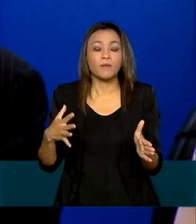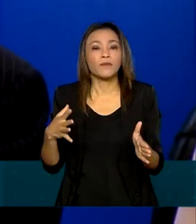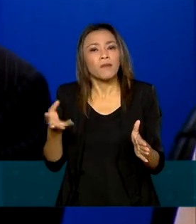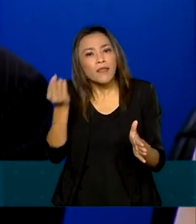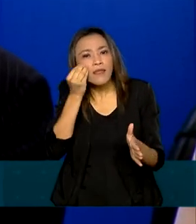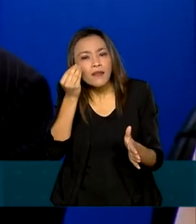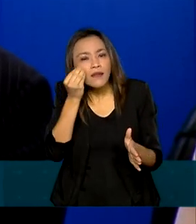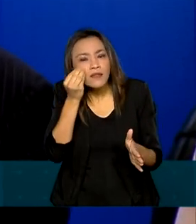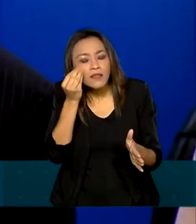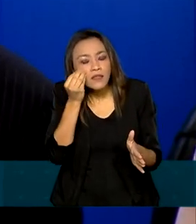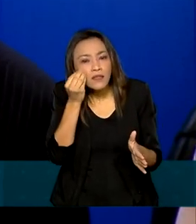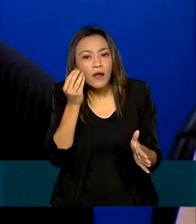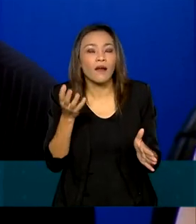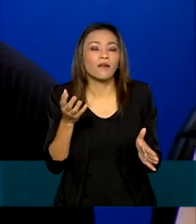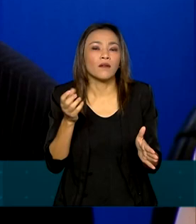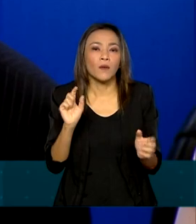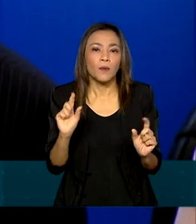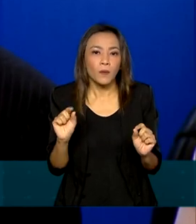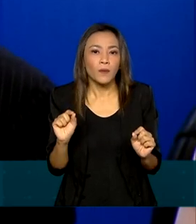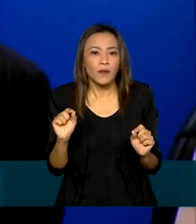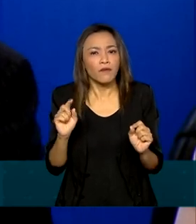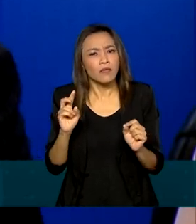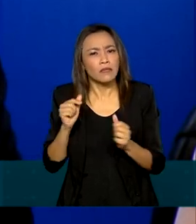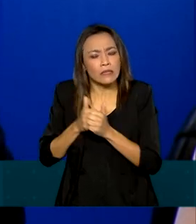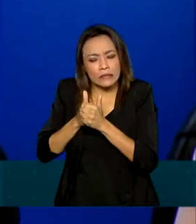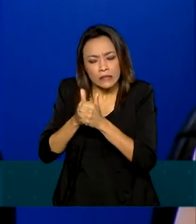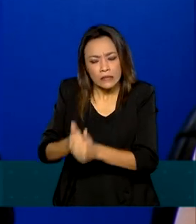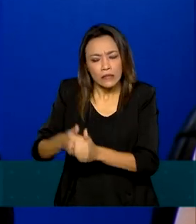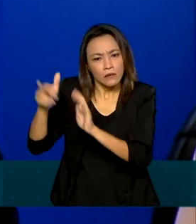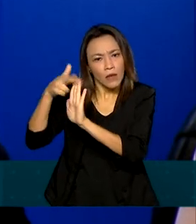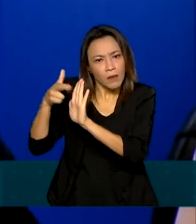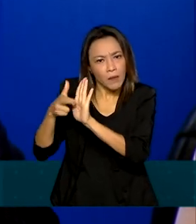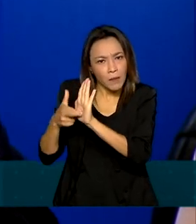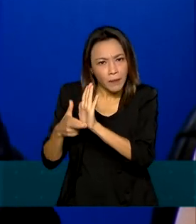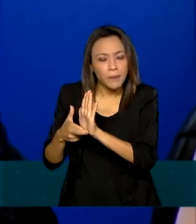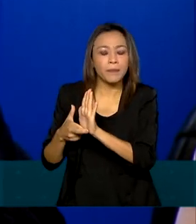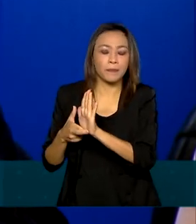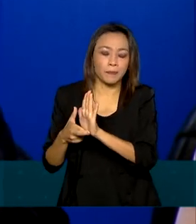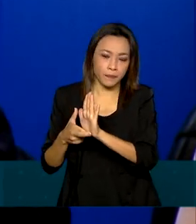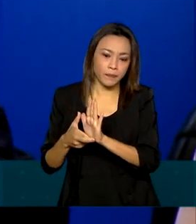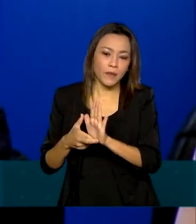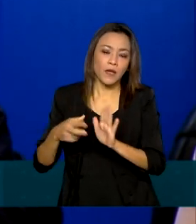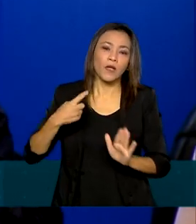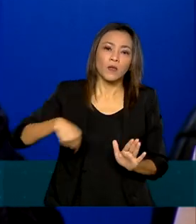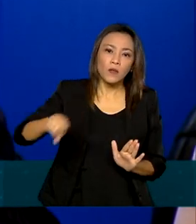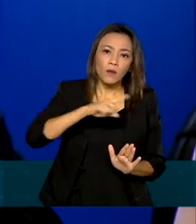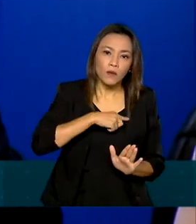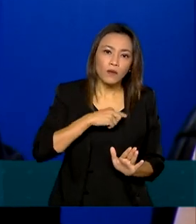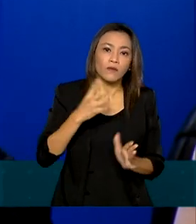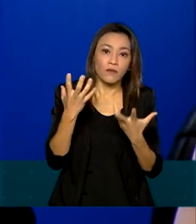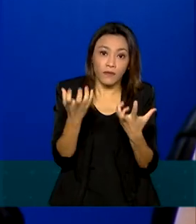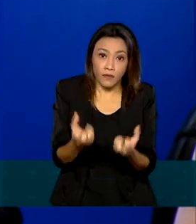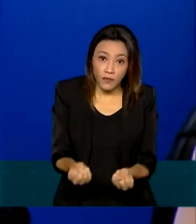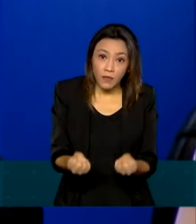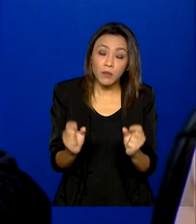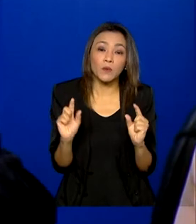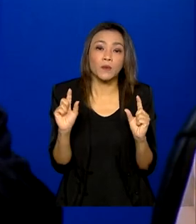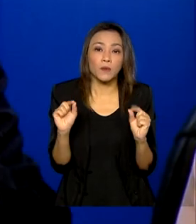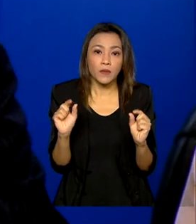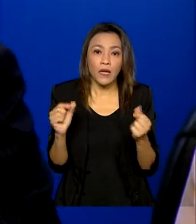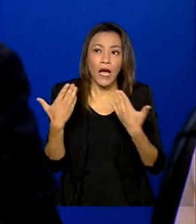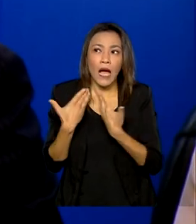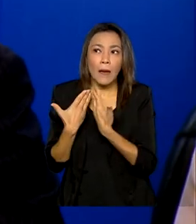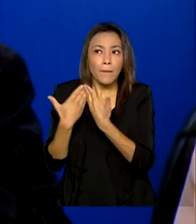conduzida de forma adequada, nós poderemos promover uma reabertura